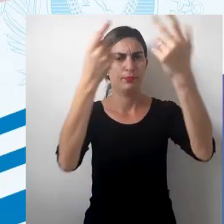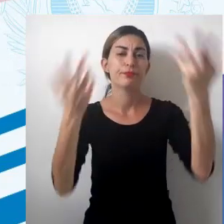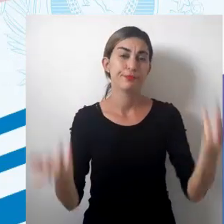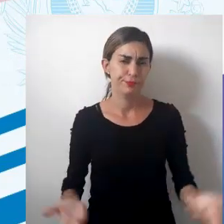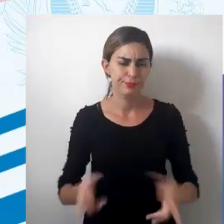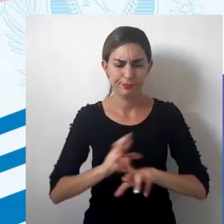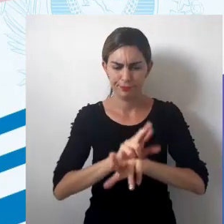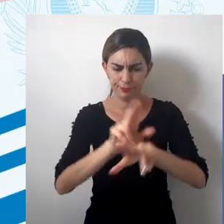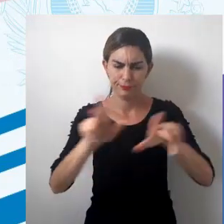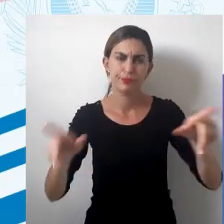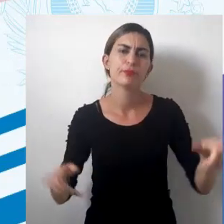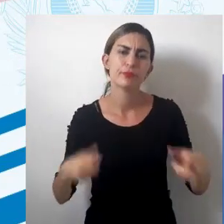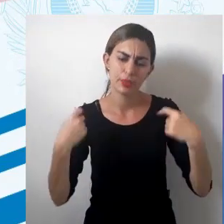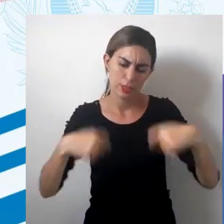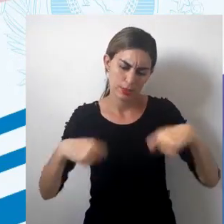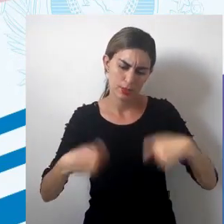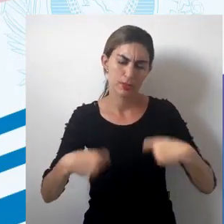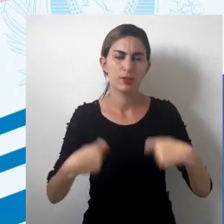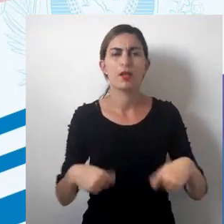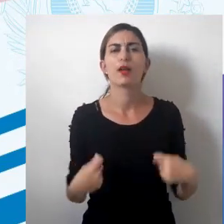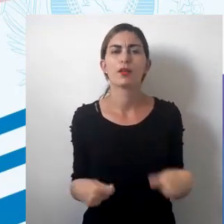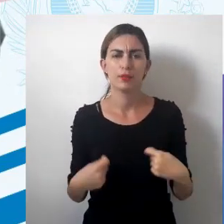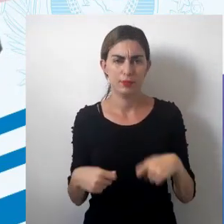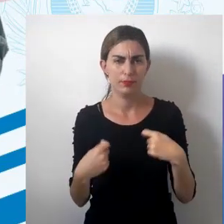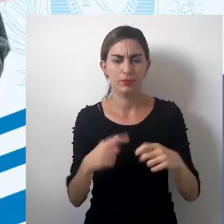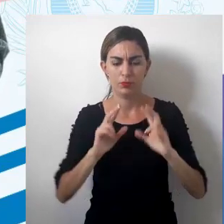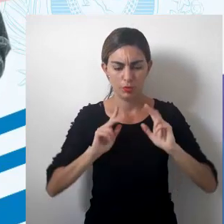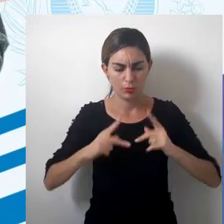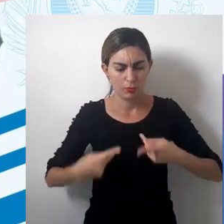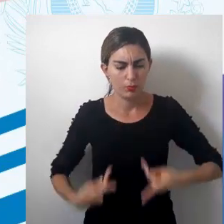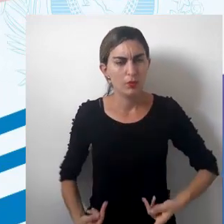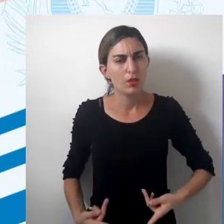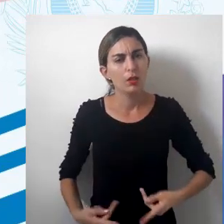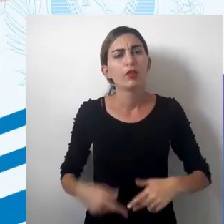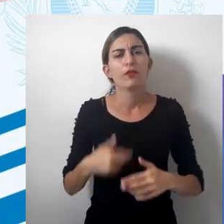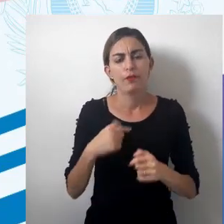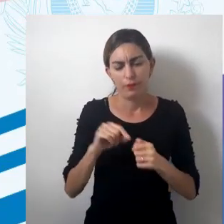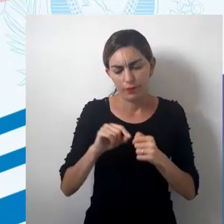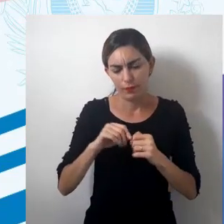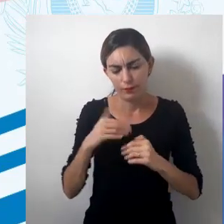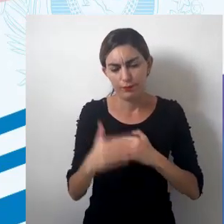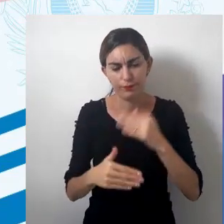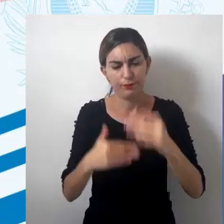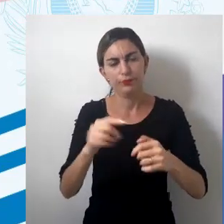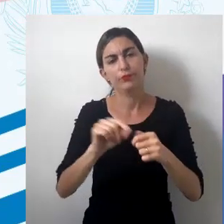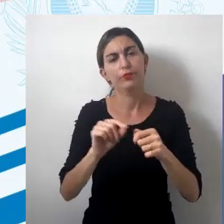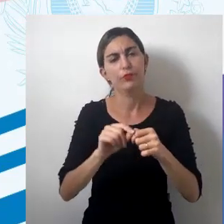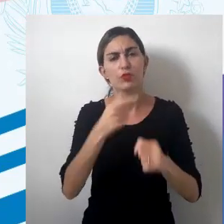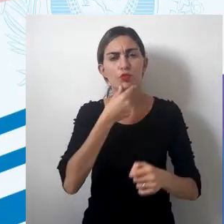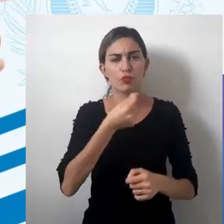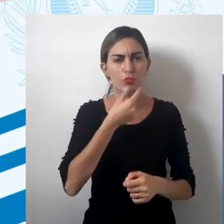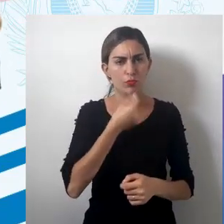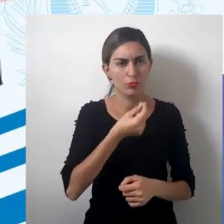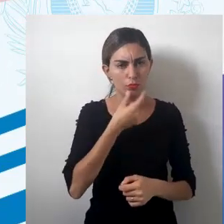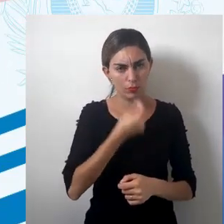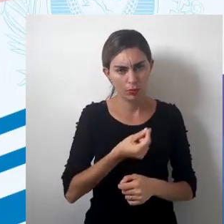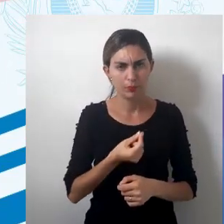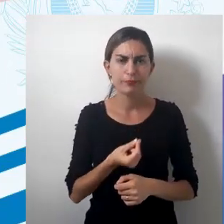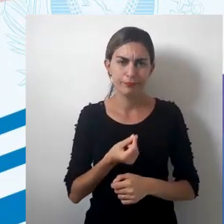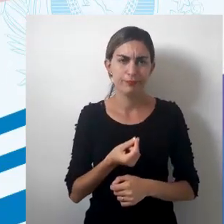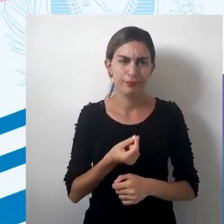Então, há essa necessidade, a necessidade humana foi que foi fazendo com que o homem